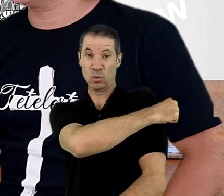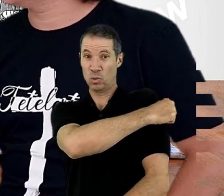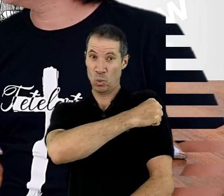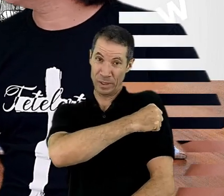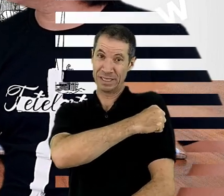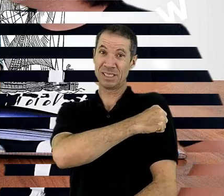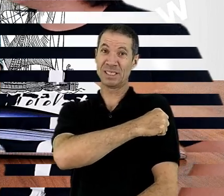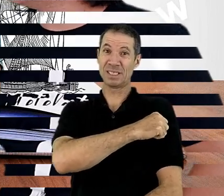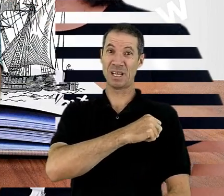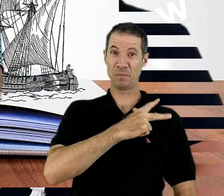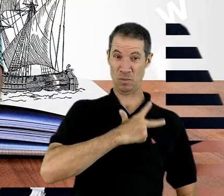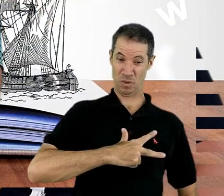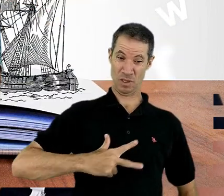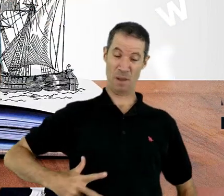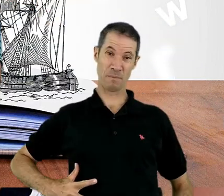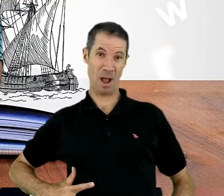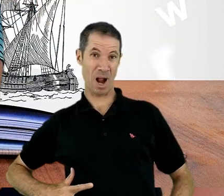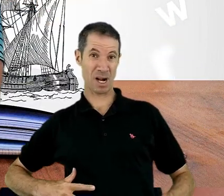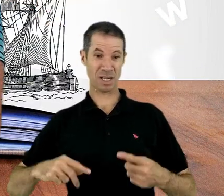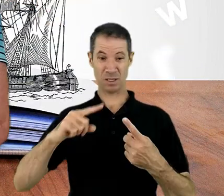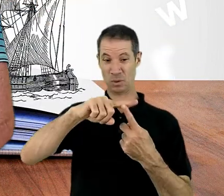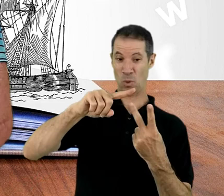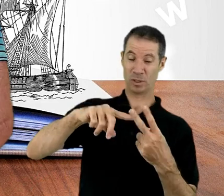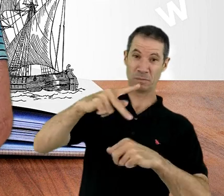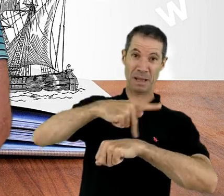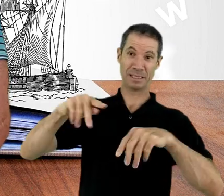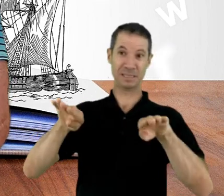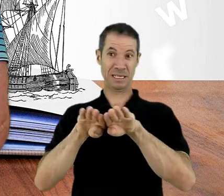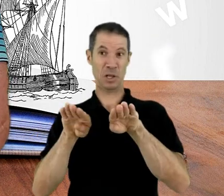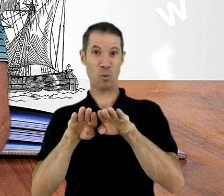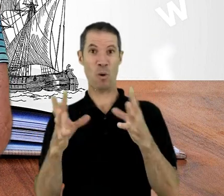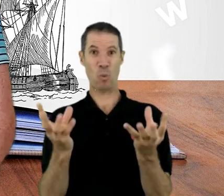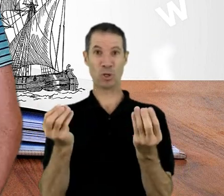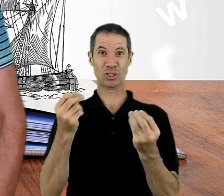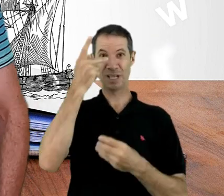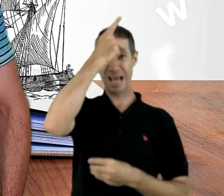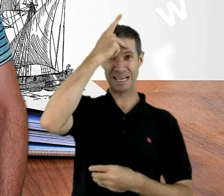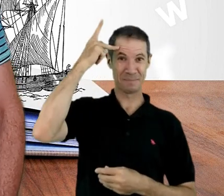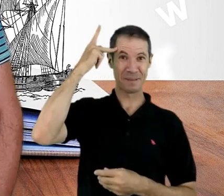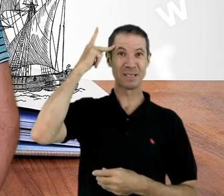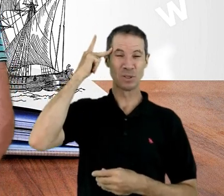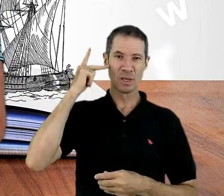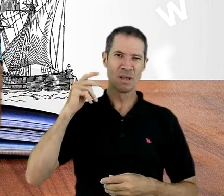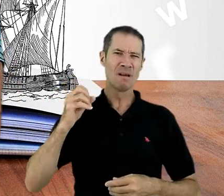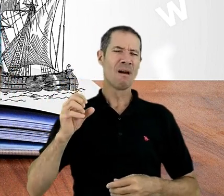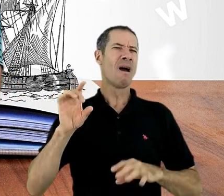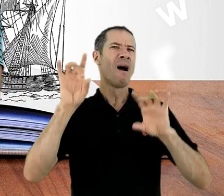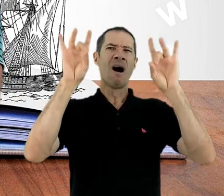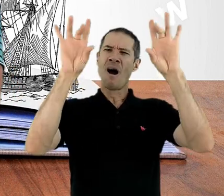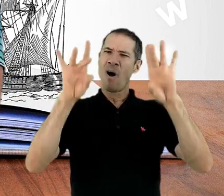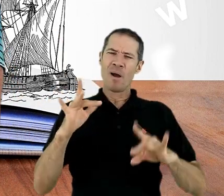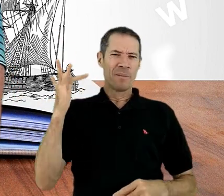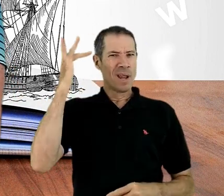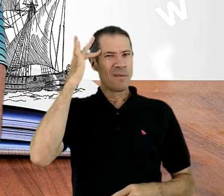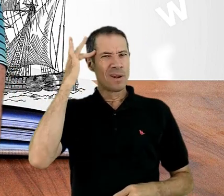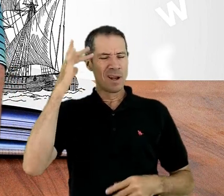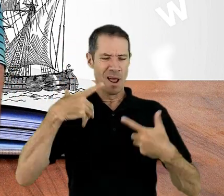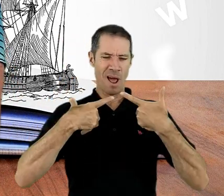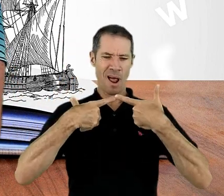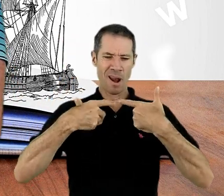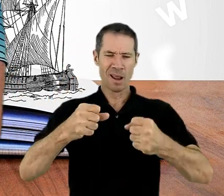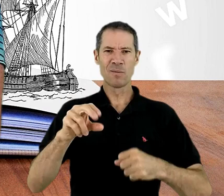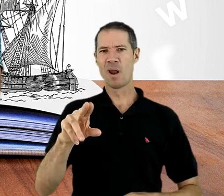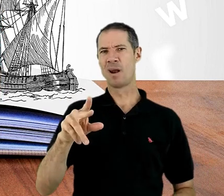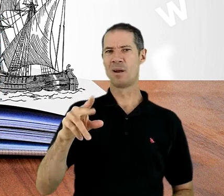é igual a essa. Então, é um privilégio e uma oportunidade de levar essa língua para nossos irmãos surdos, a